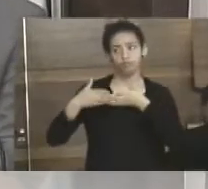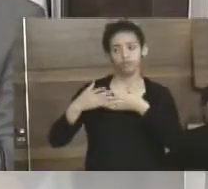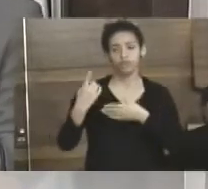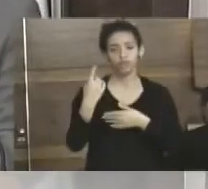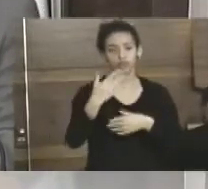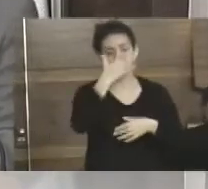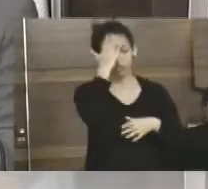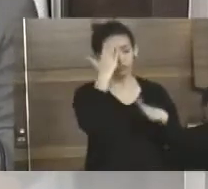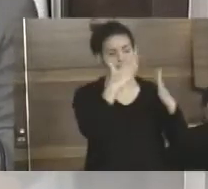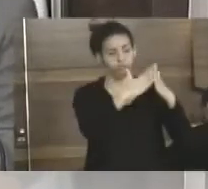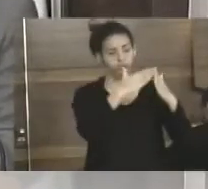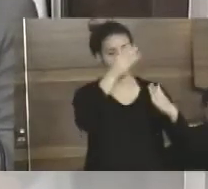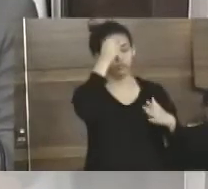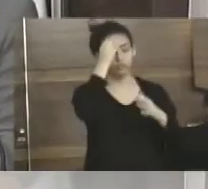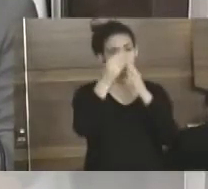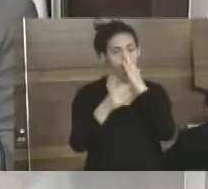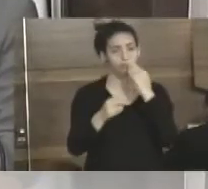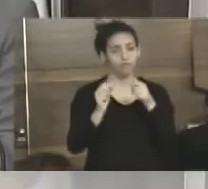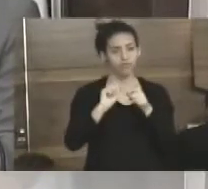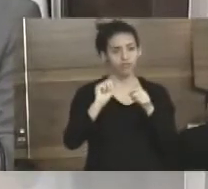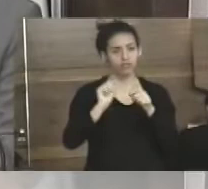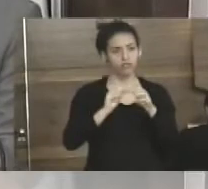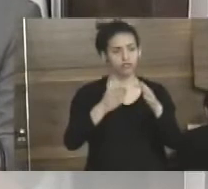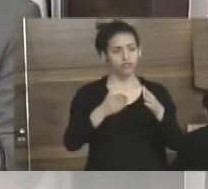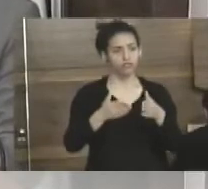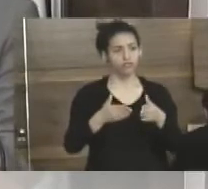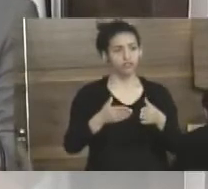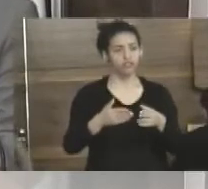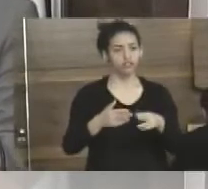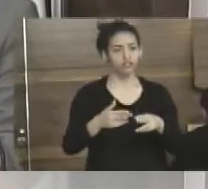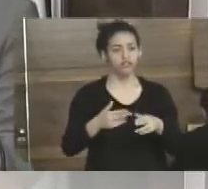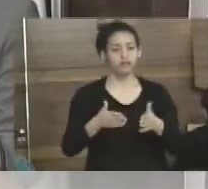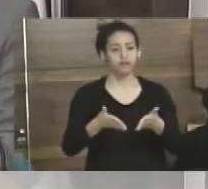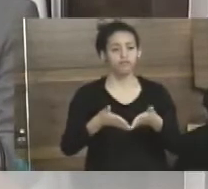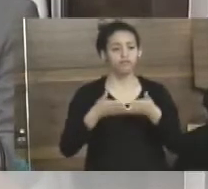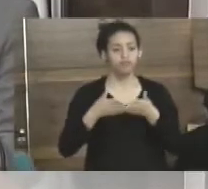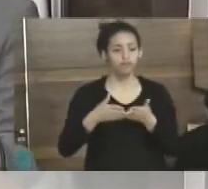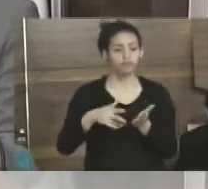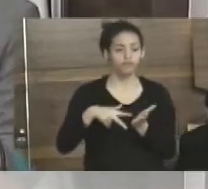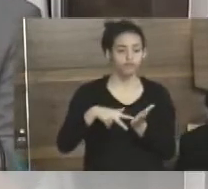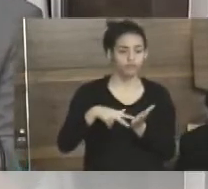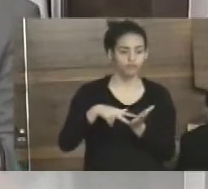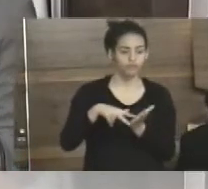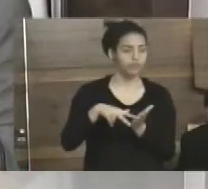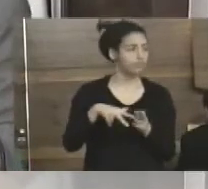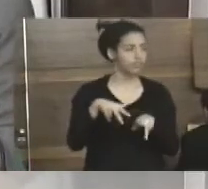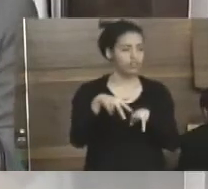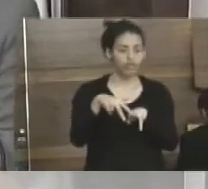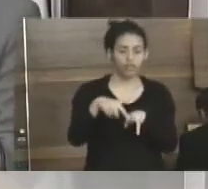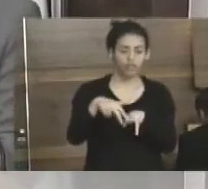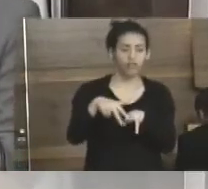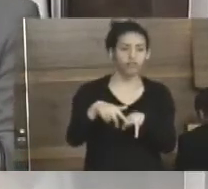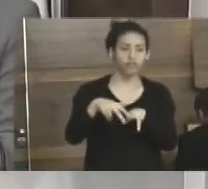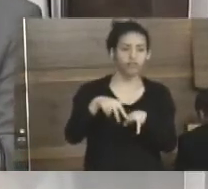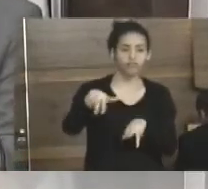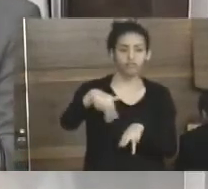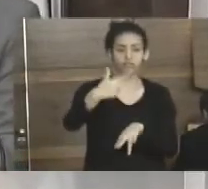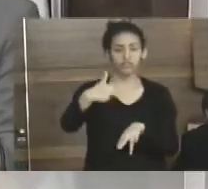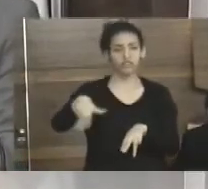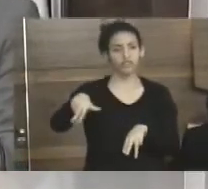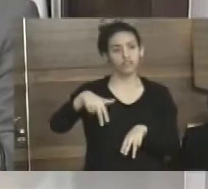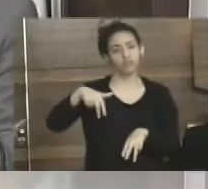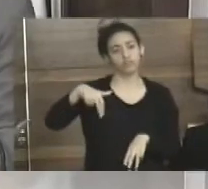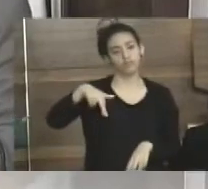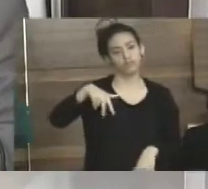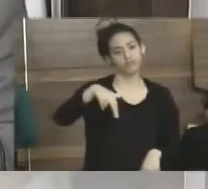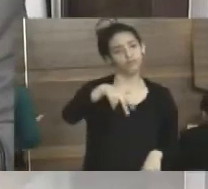de um morador de Anga dos Reis que fez com relação a uma pista de patins, de patins, de skate, mas principalmente de